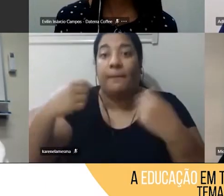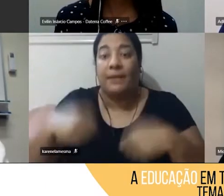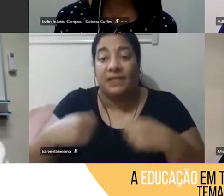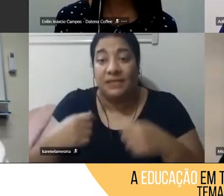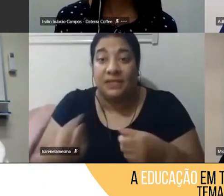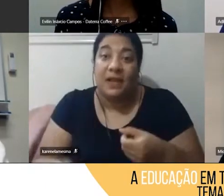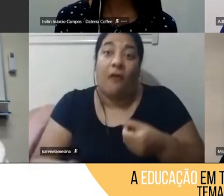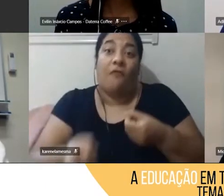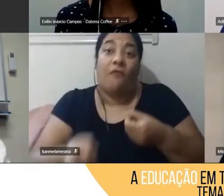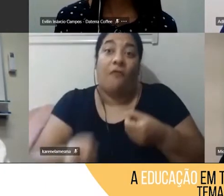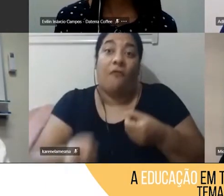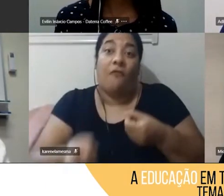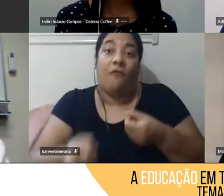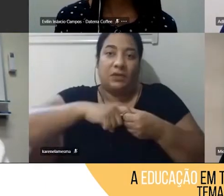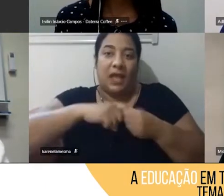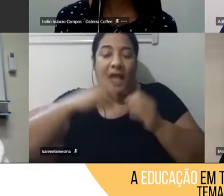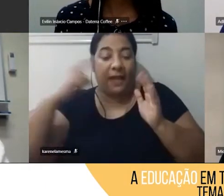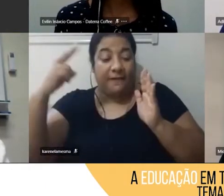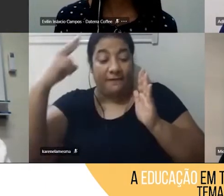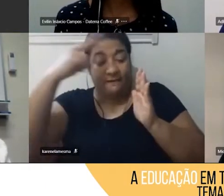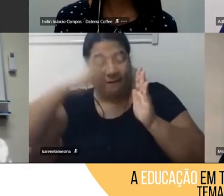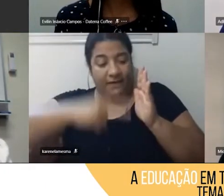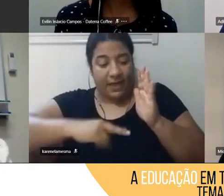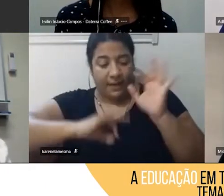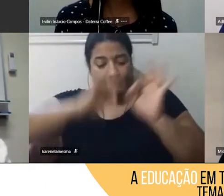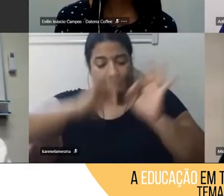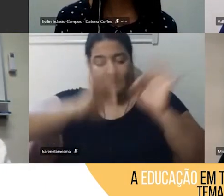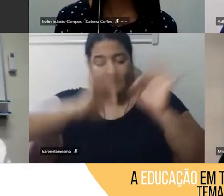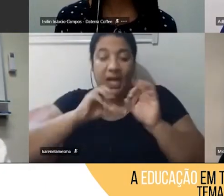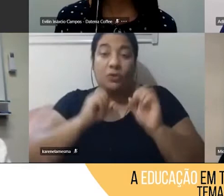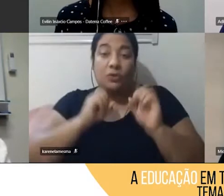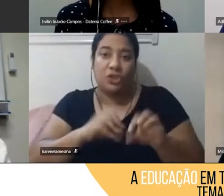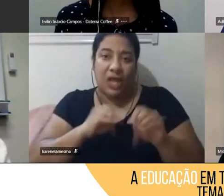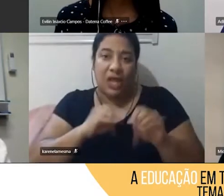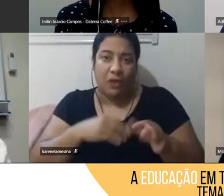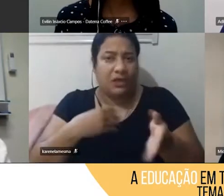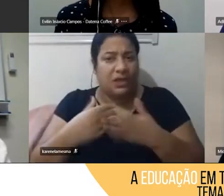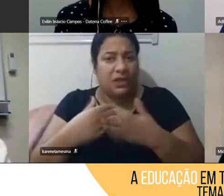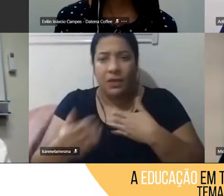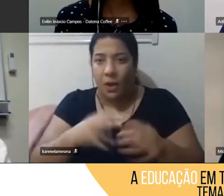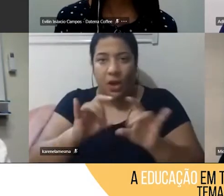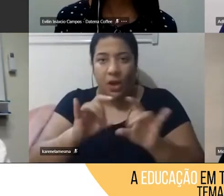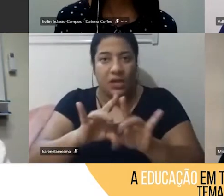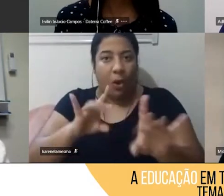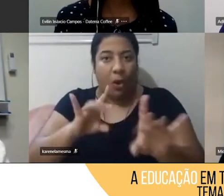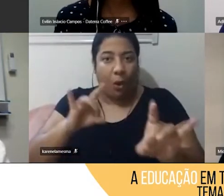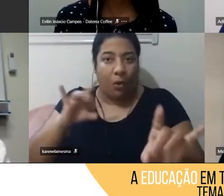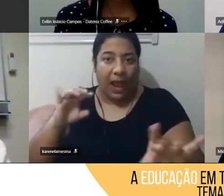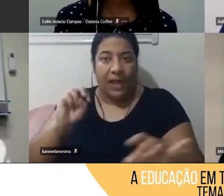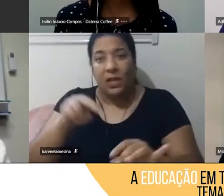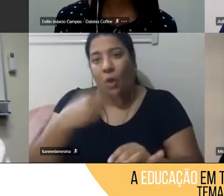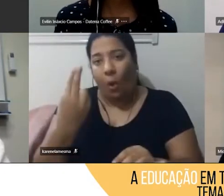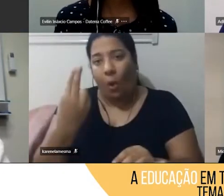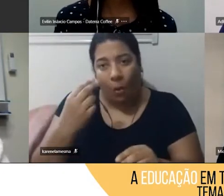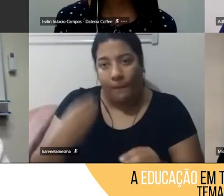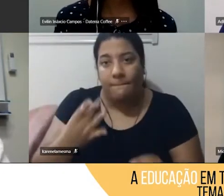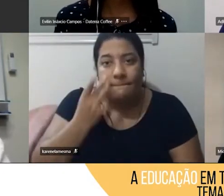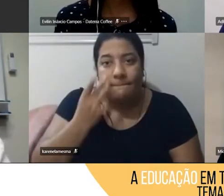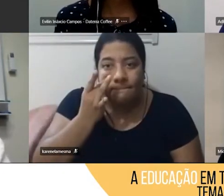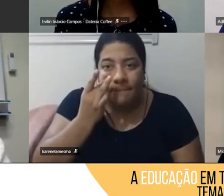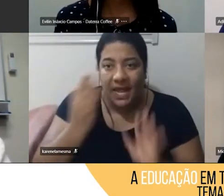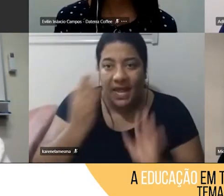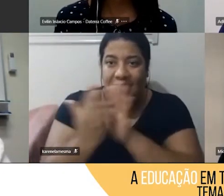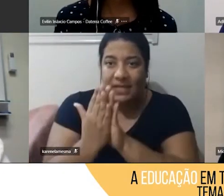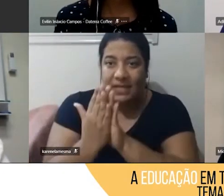aula, seja para o online, seja para o presencial, então às vezes a gente constrói uma aula, né, esse